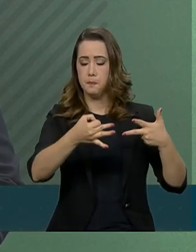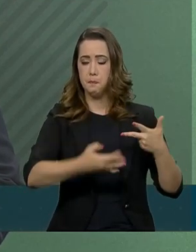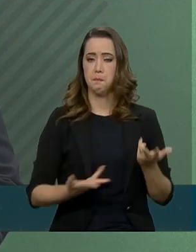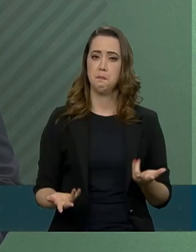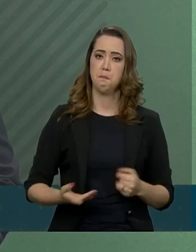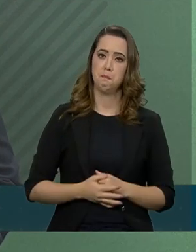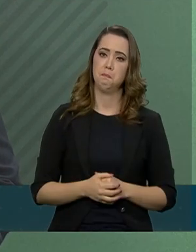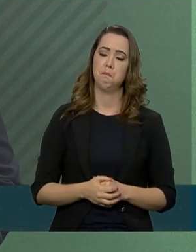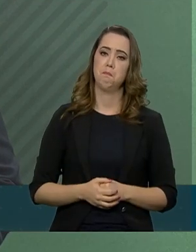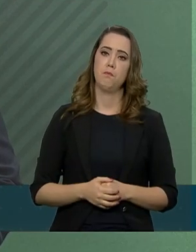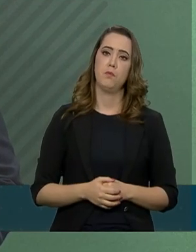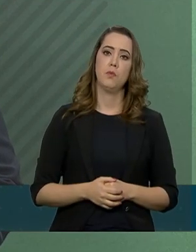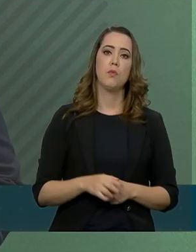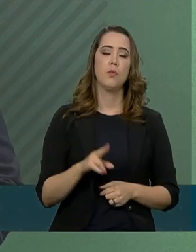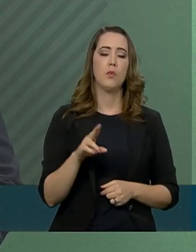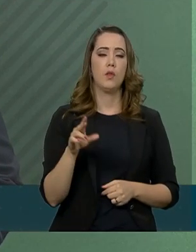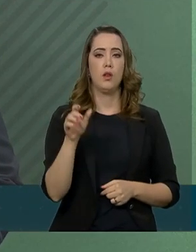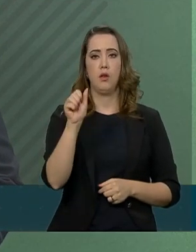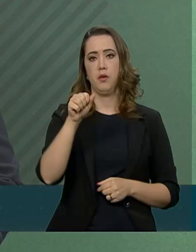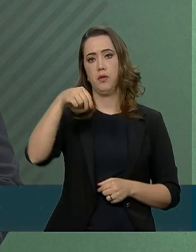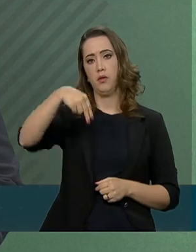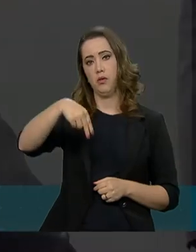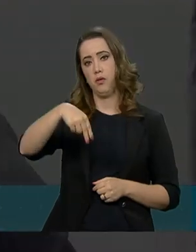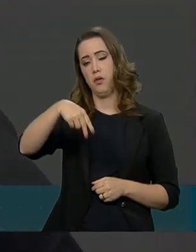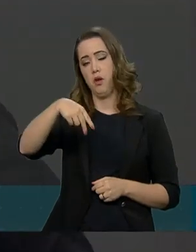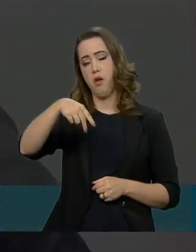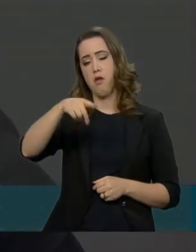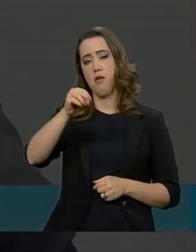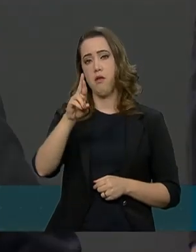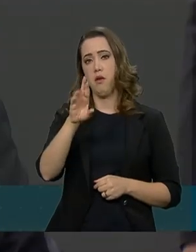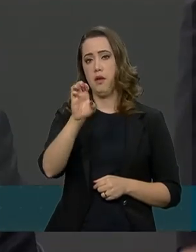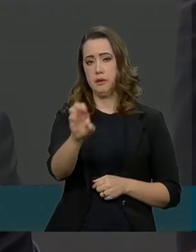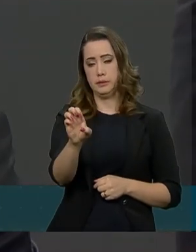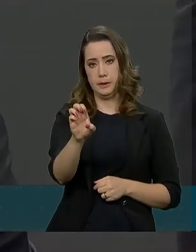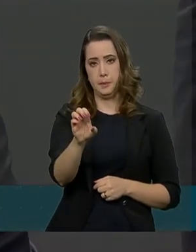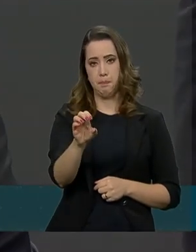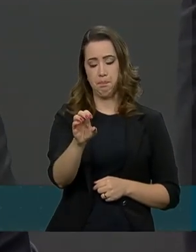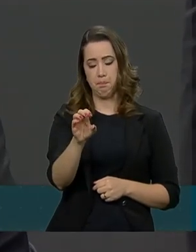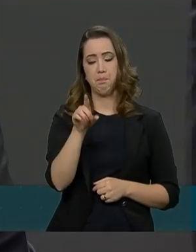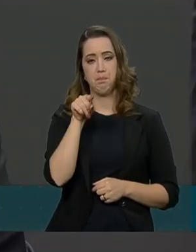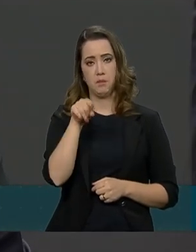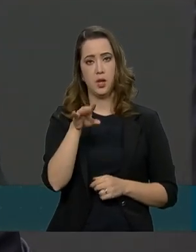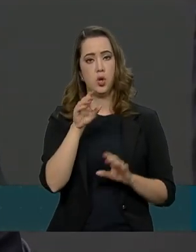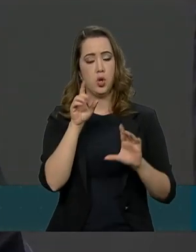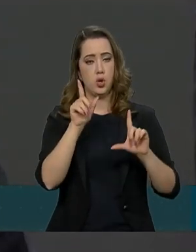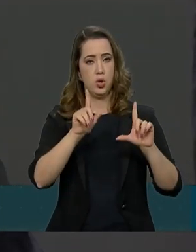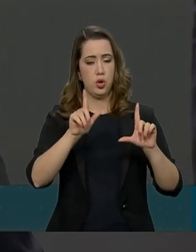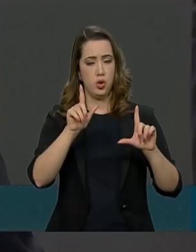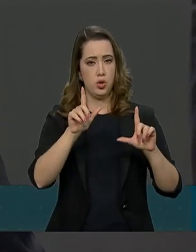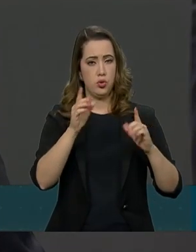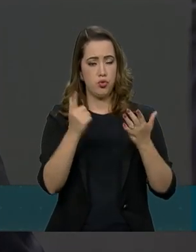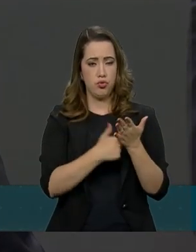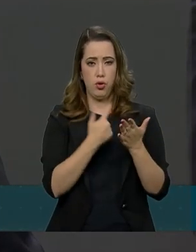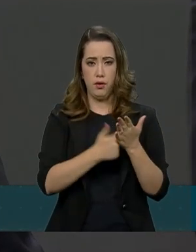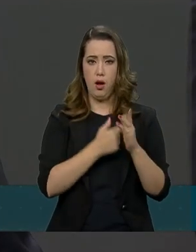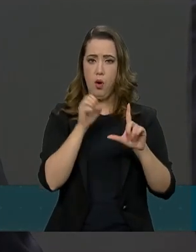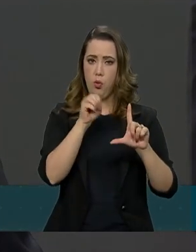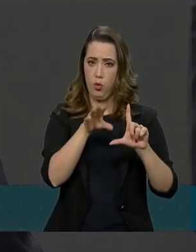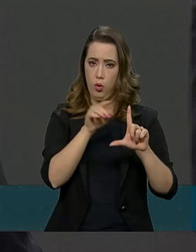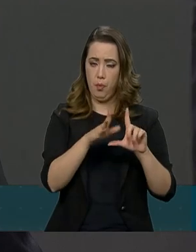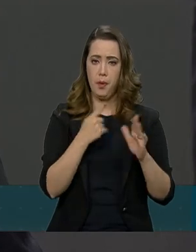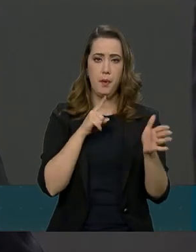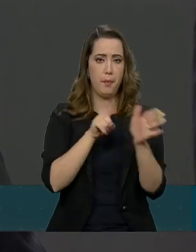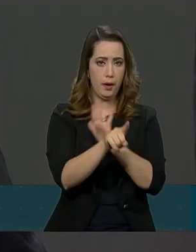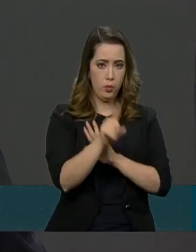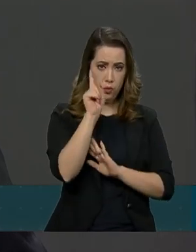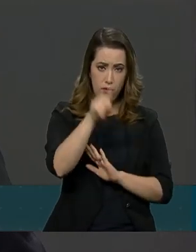André de Souza, do jornal O Globo. Tudo bem, André? Duda, minha pergunta é sobre o caso que ocorreu no Amapá, do índio que